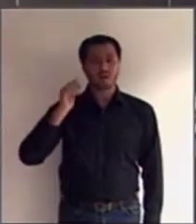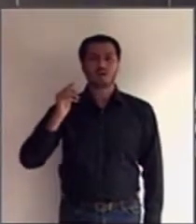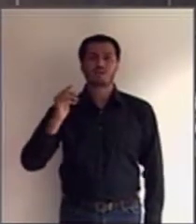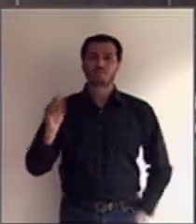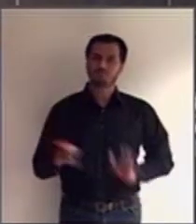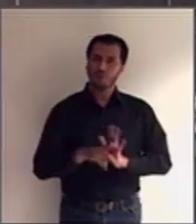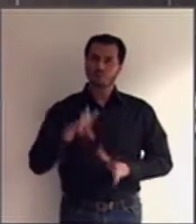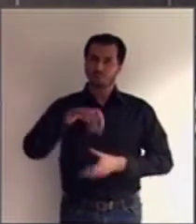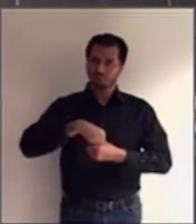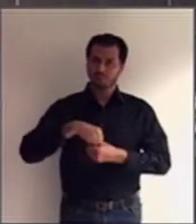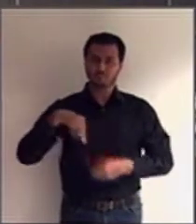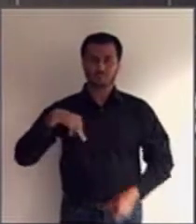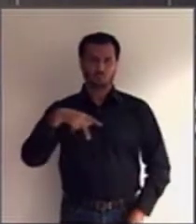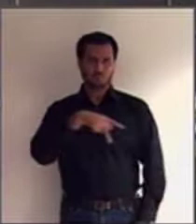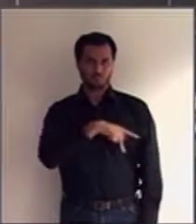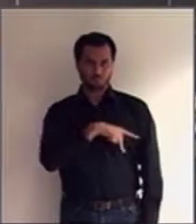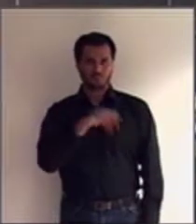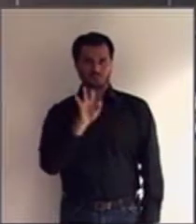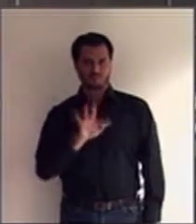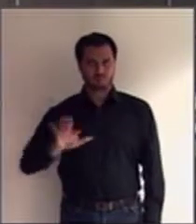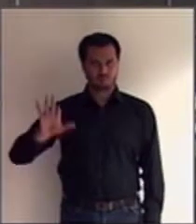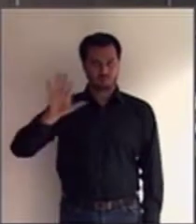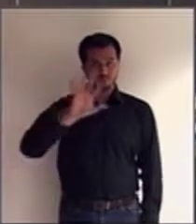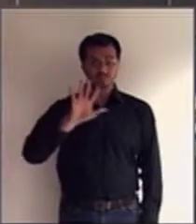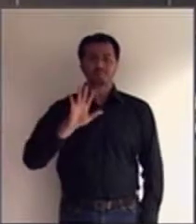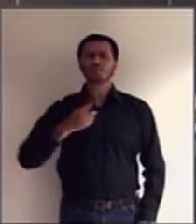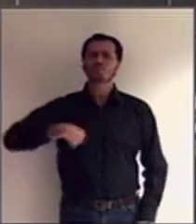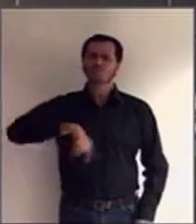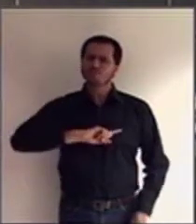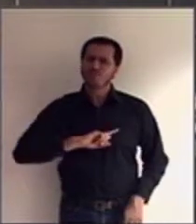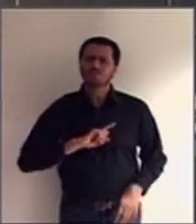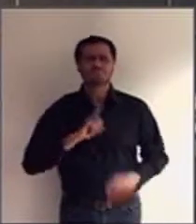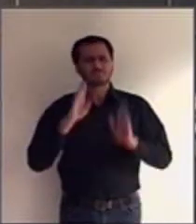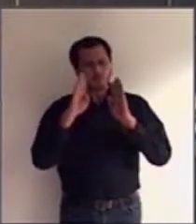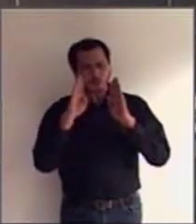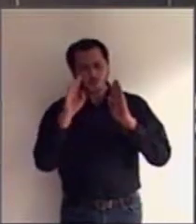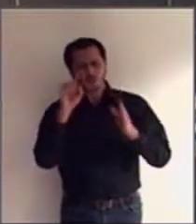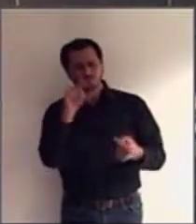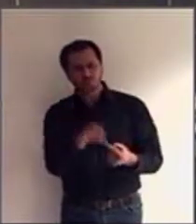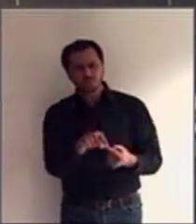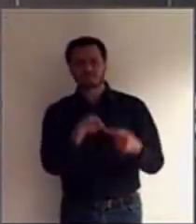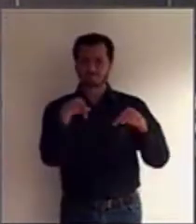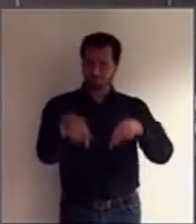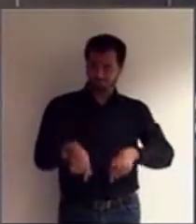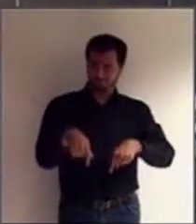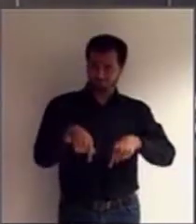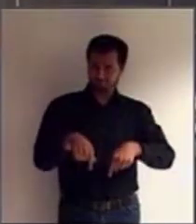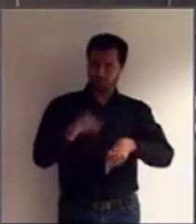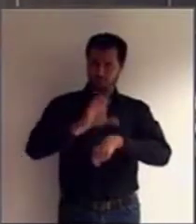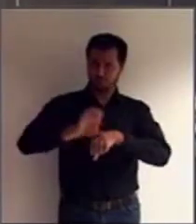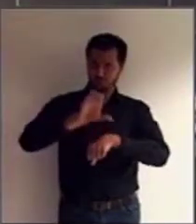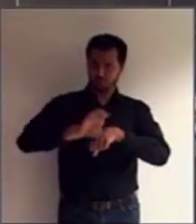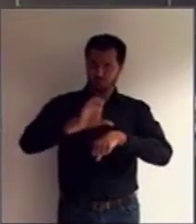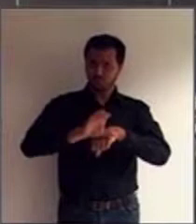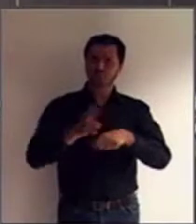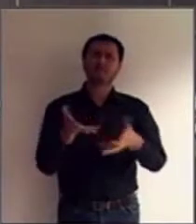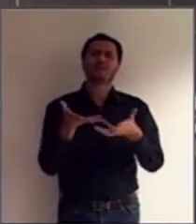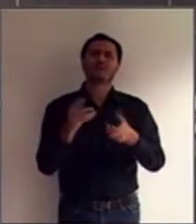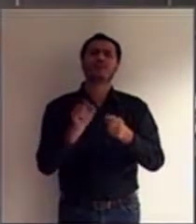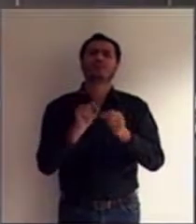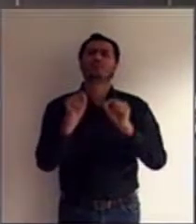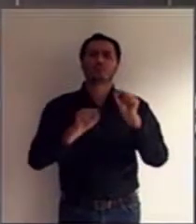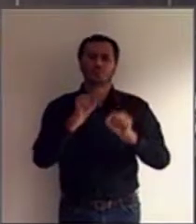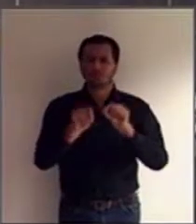nossa intenção com esse minicurso é divulgar e tentar fazer com que a interdição parcial